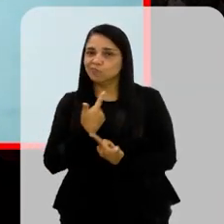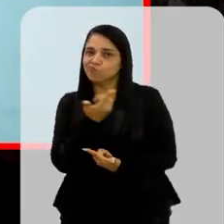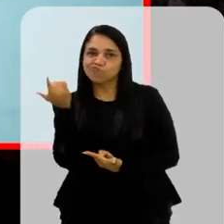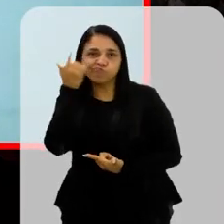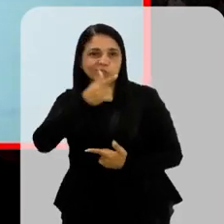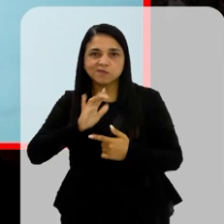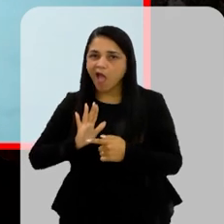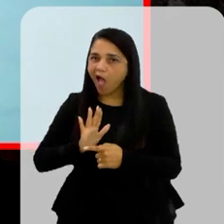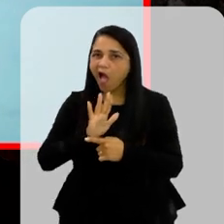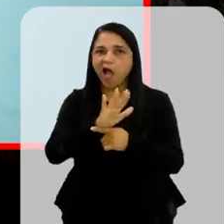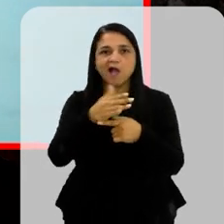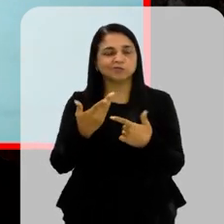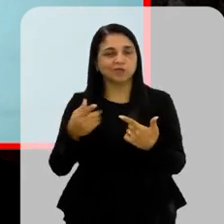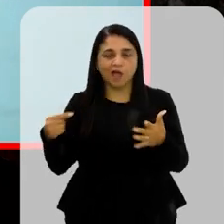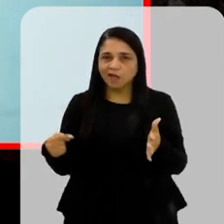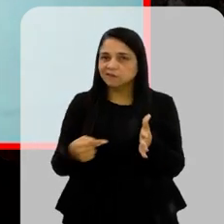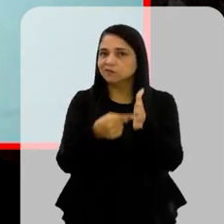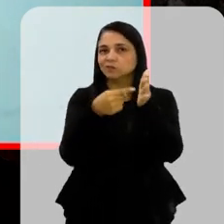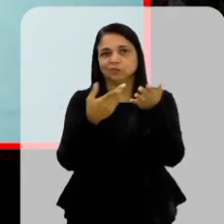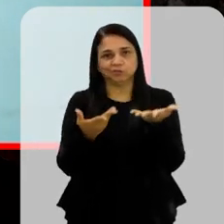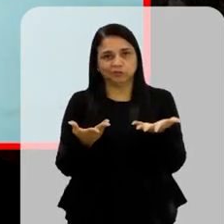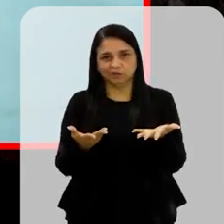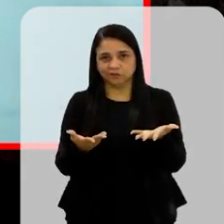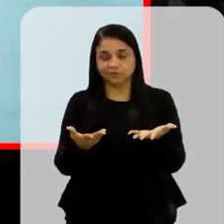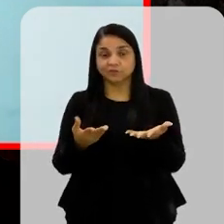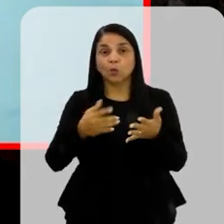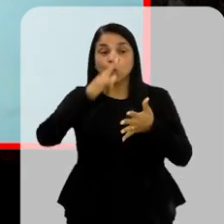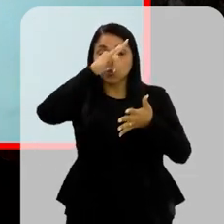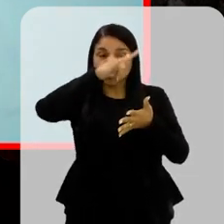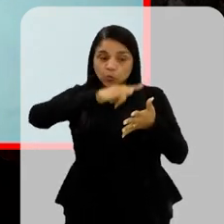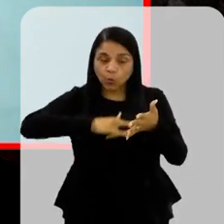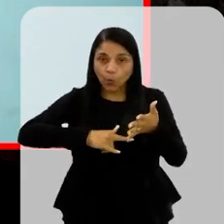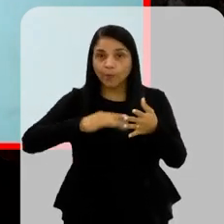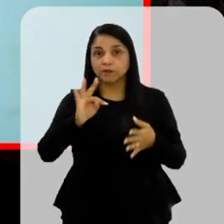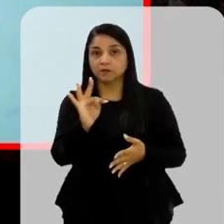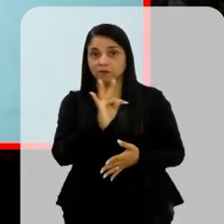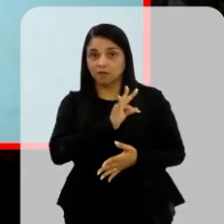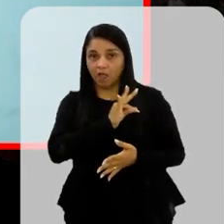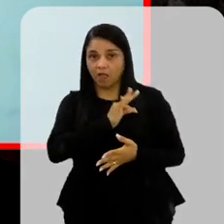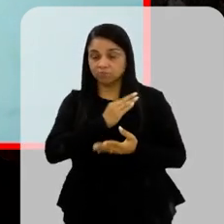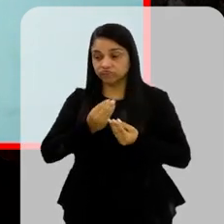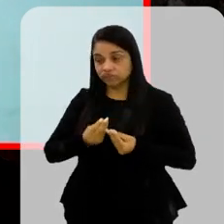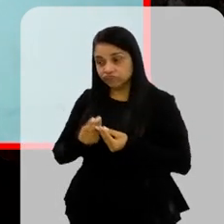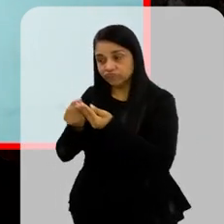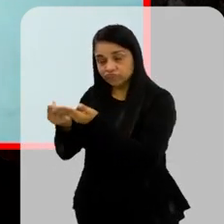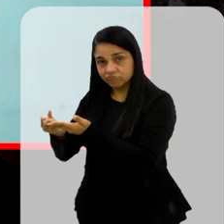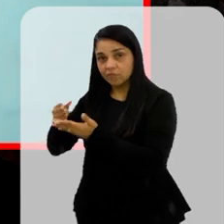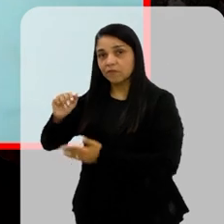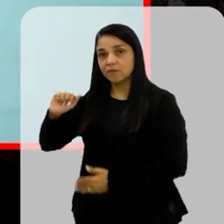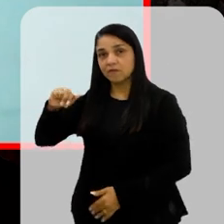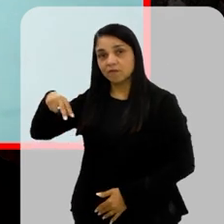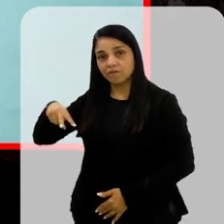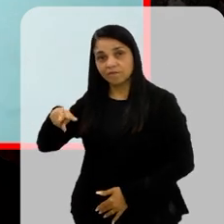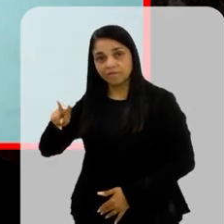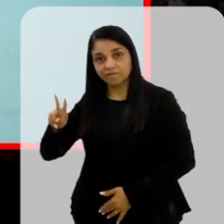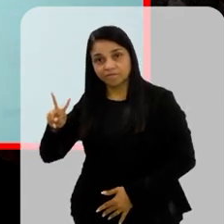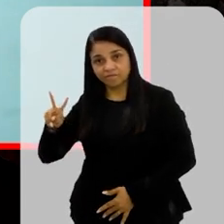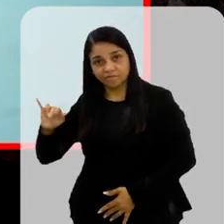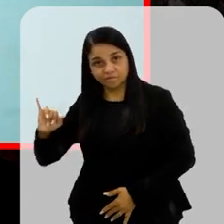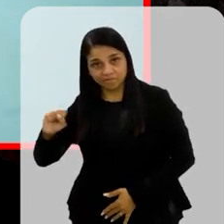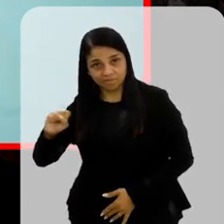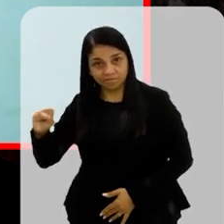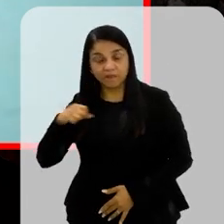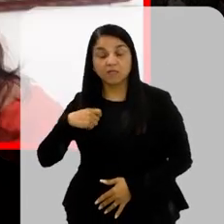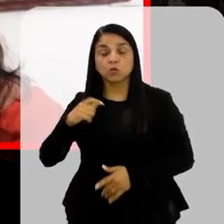Contribuir E efetuar A sua denúncia A gente vai Fazer um documento Técnico E submeter Para a Anvisa Mas assim